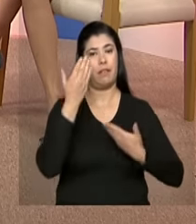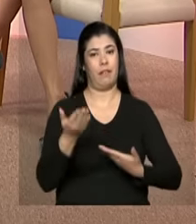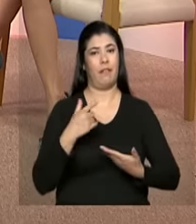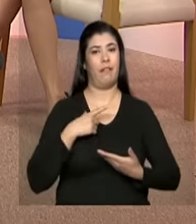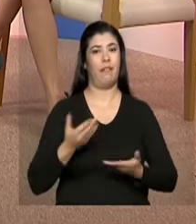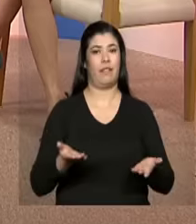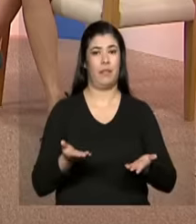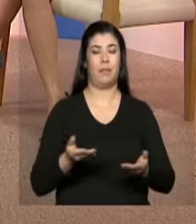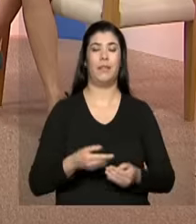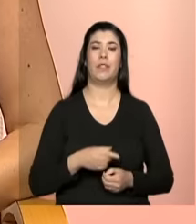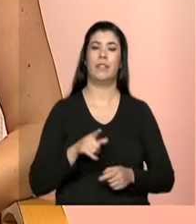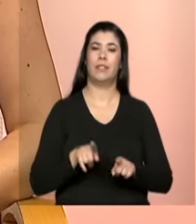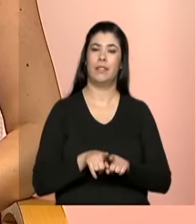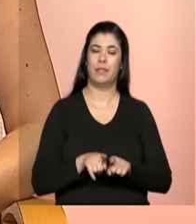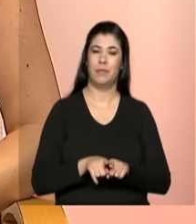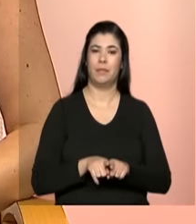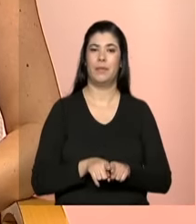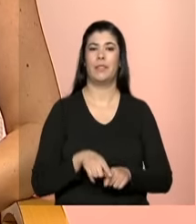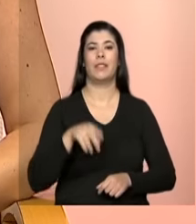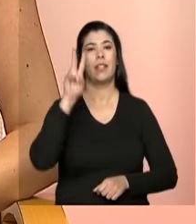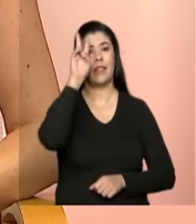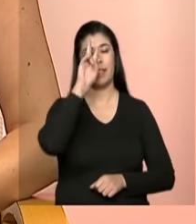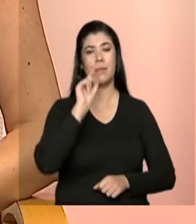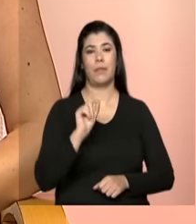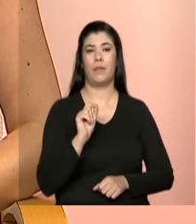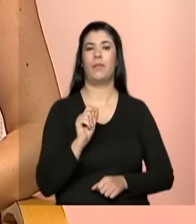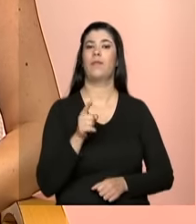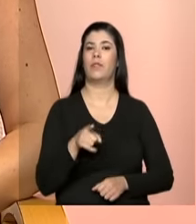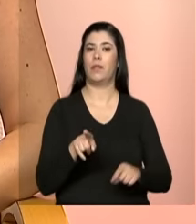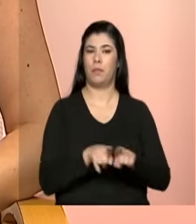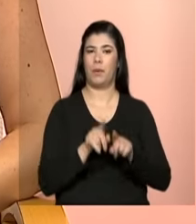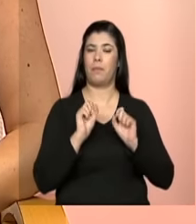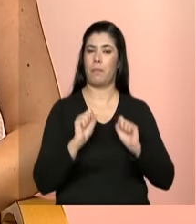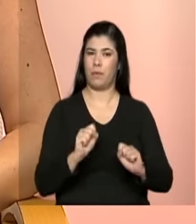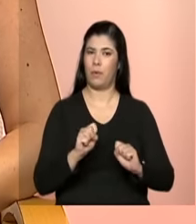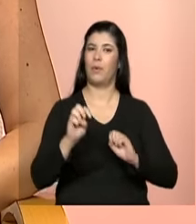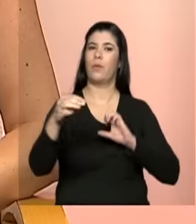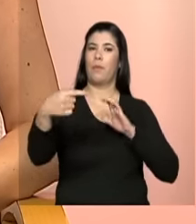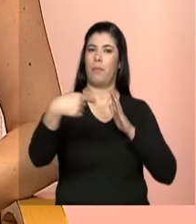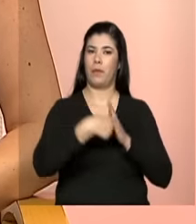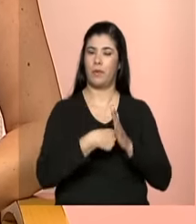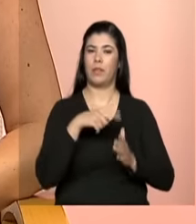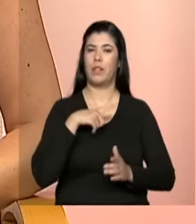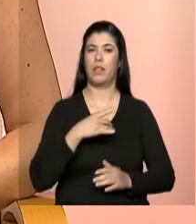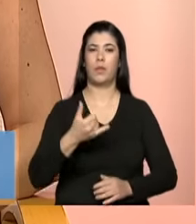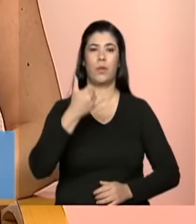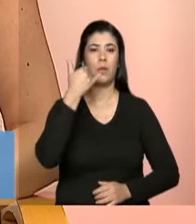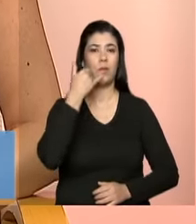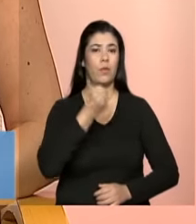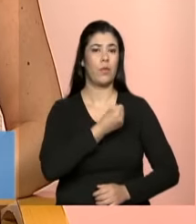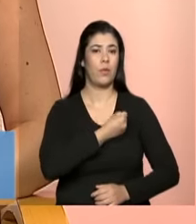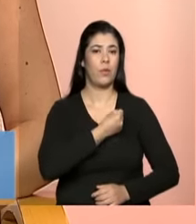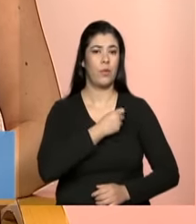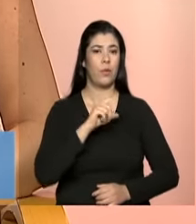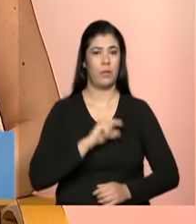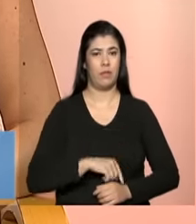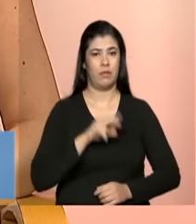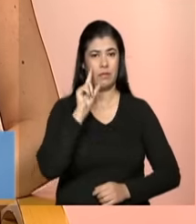hoje. Lembrando que você pode participar com perguntas pelos telefones. 0 operadora 61